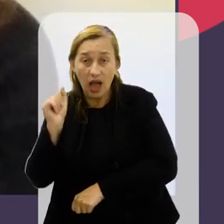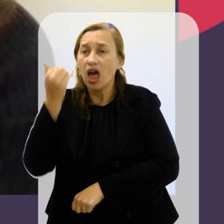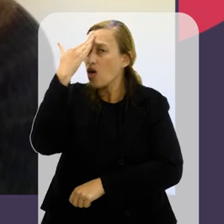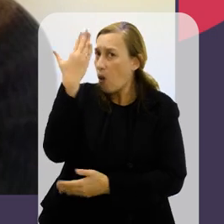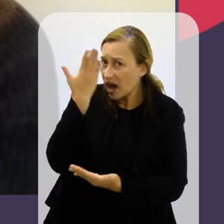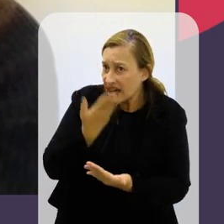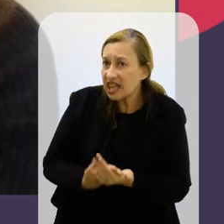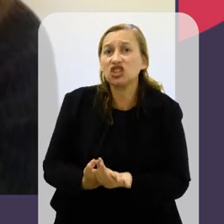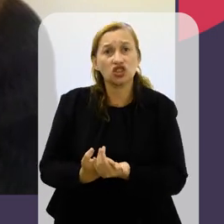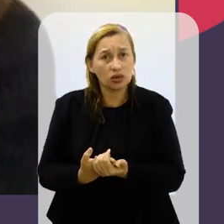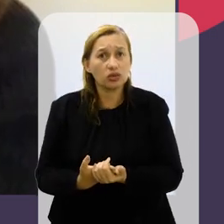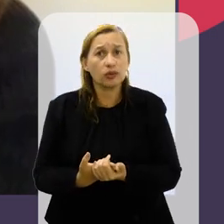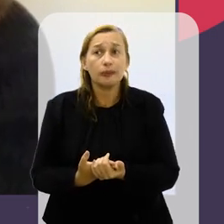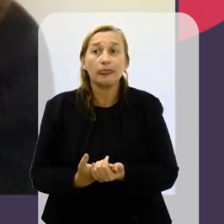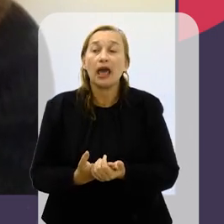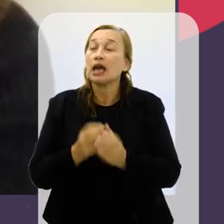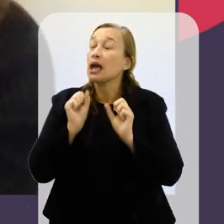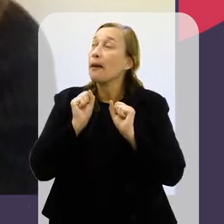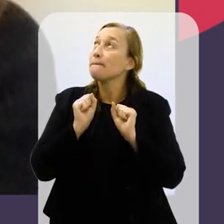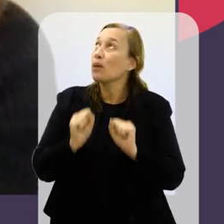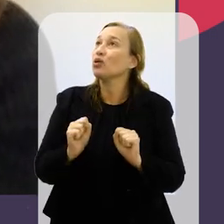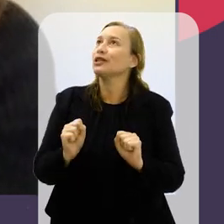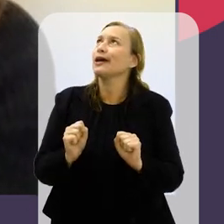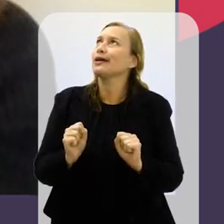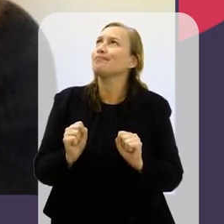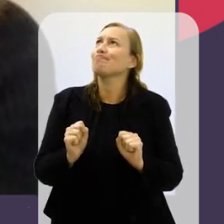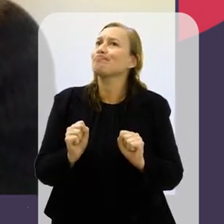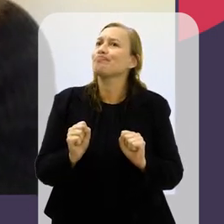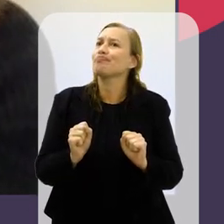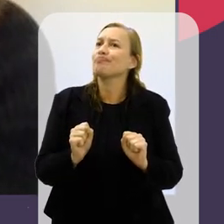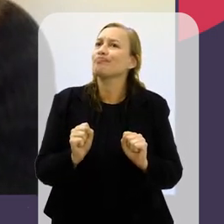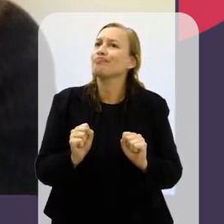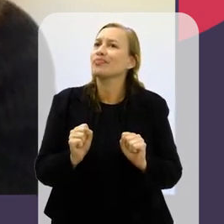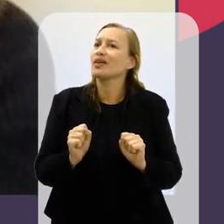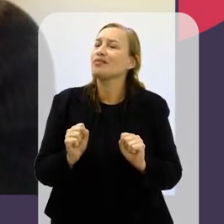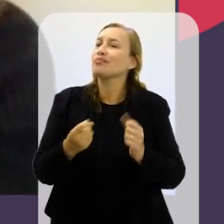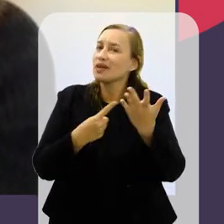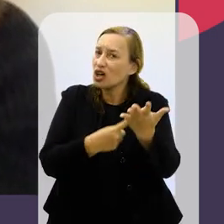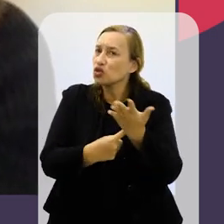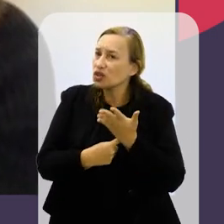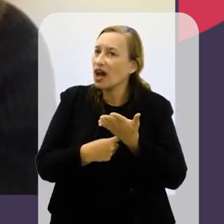eu acredito muito que isso pode, né,